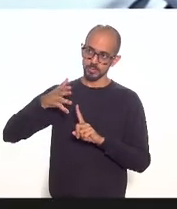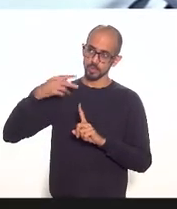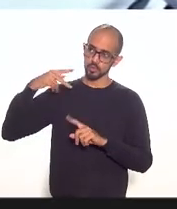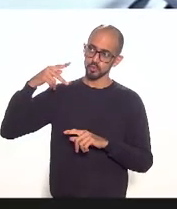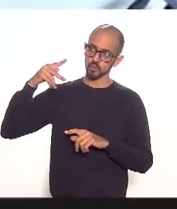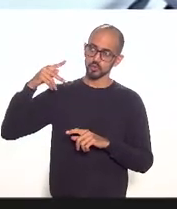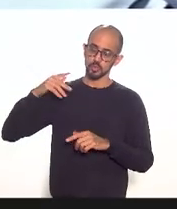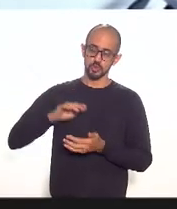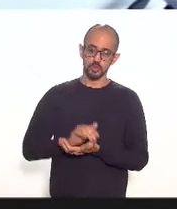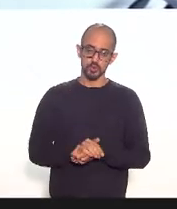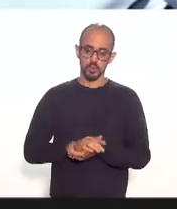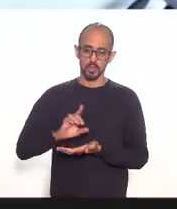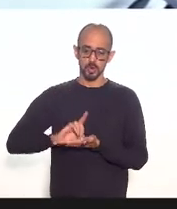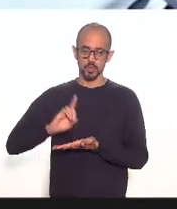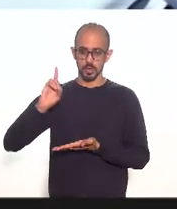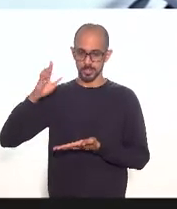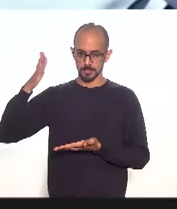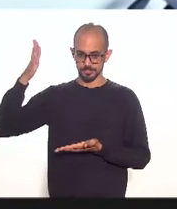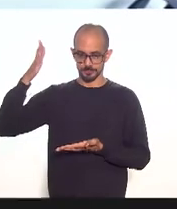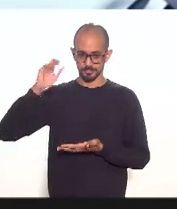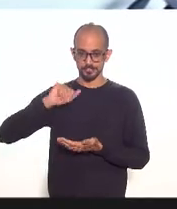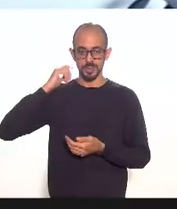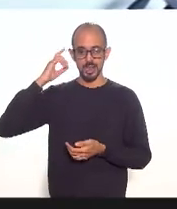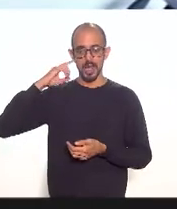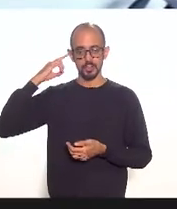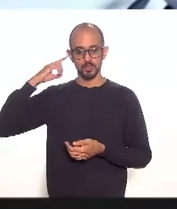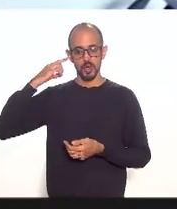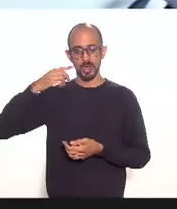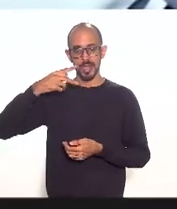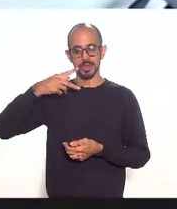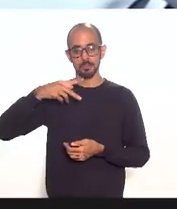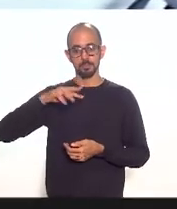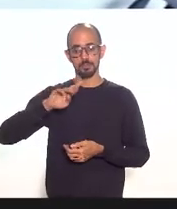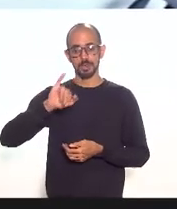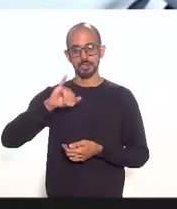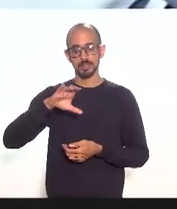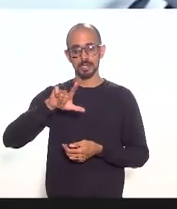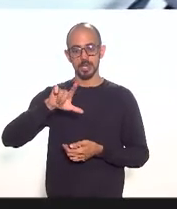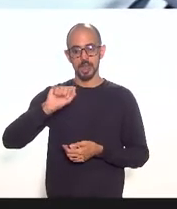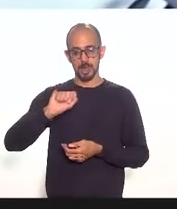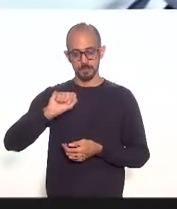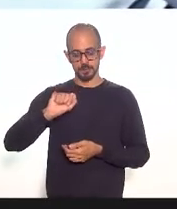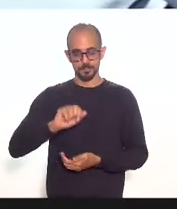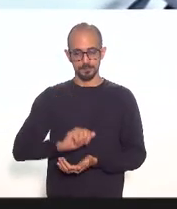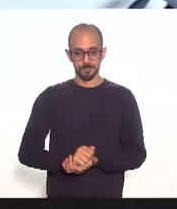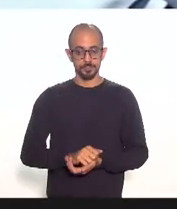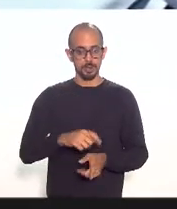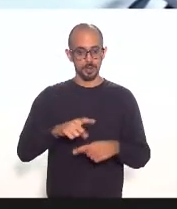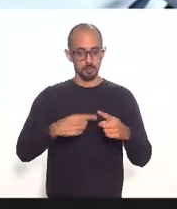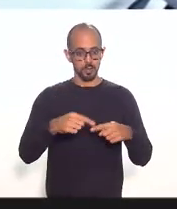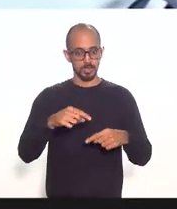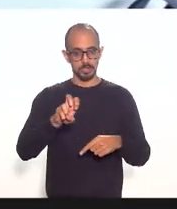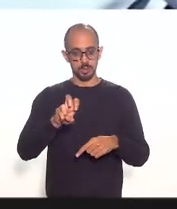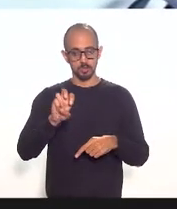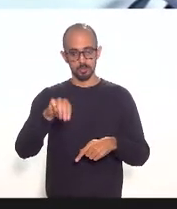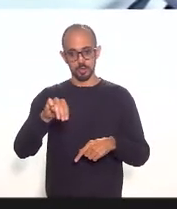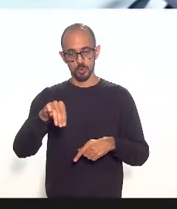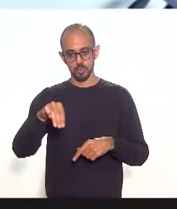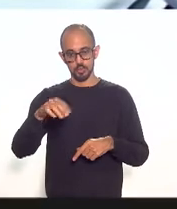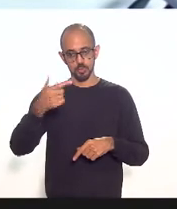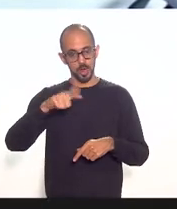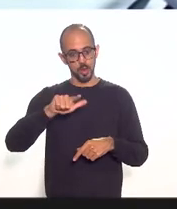a palavra é sua advogada Priscila Sacalhem e depois vou dar também 5 minutos para a nossa doutora